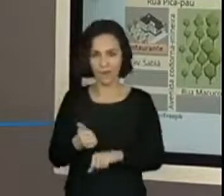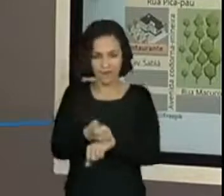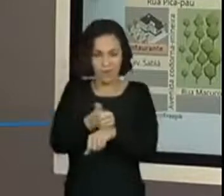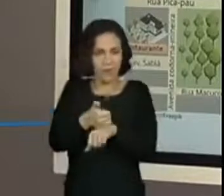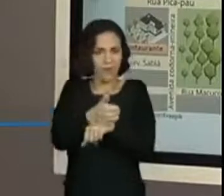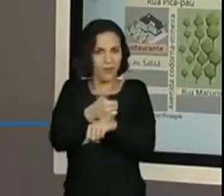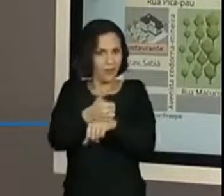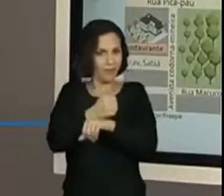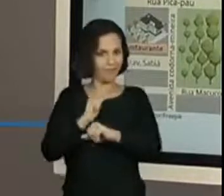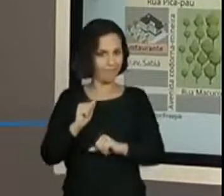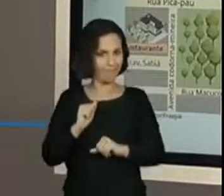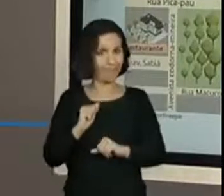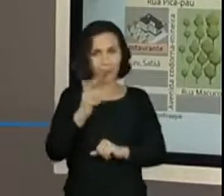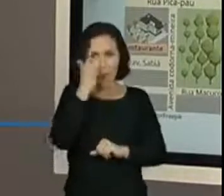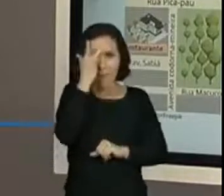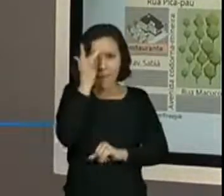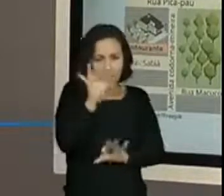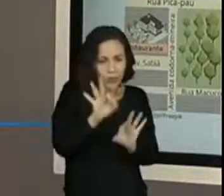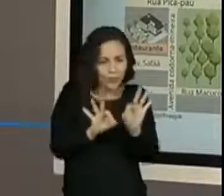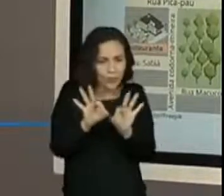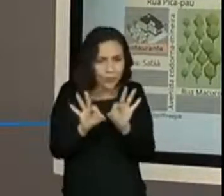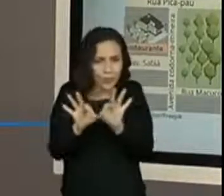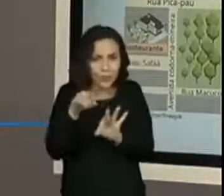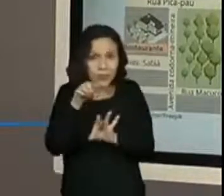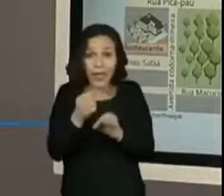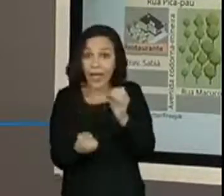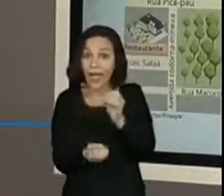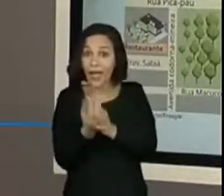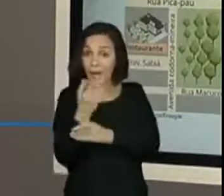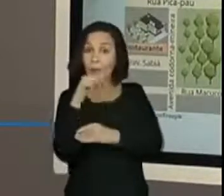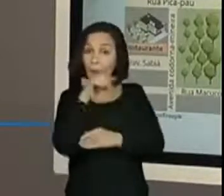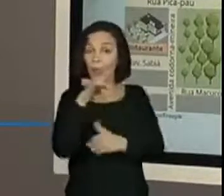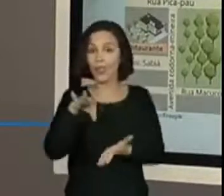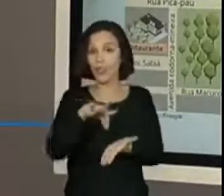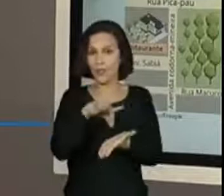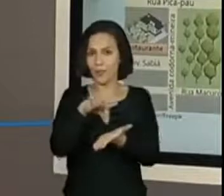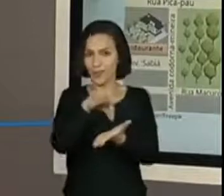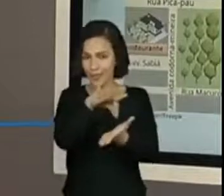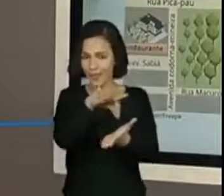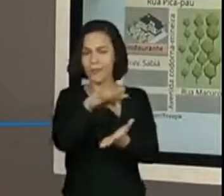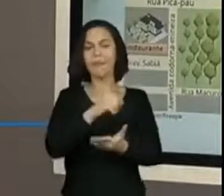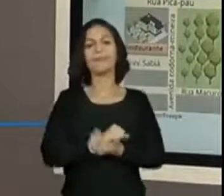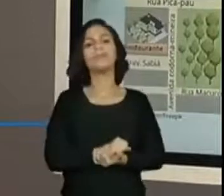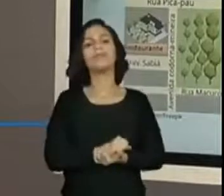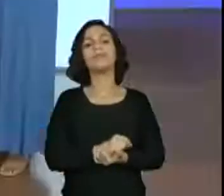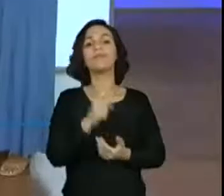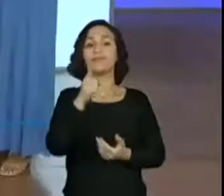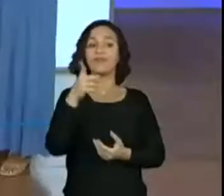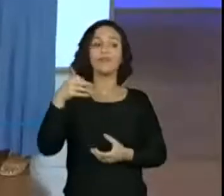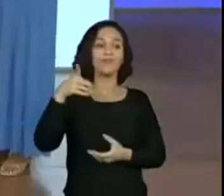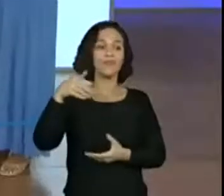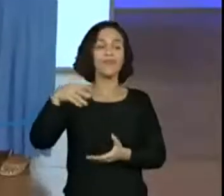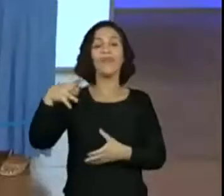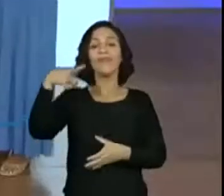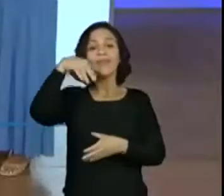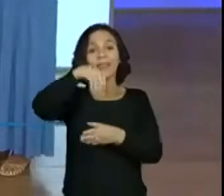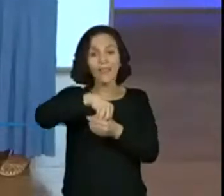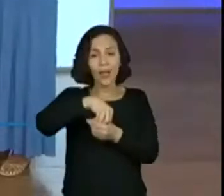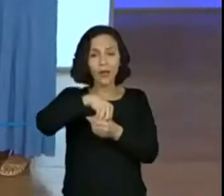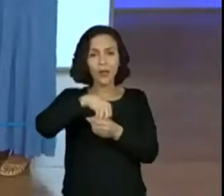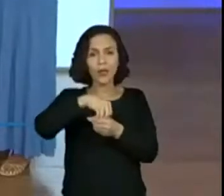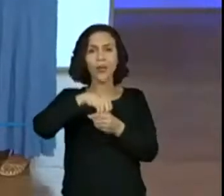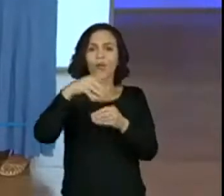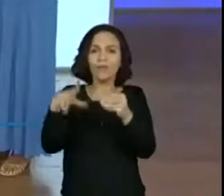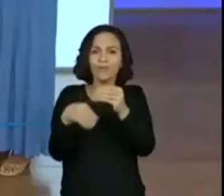pessoa que arrumou, organizou e construiu o GPS, ela foi colocando dentro do aparelhinho lá